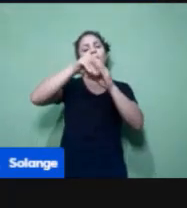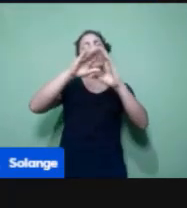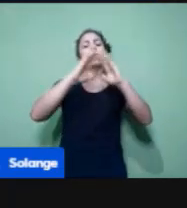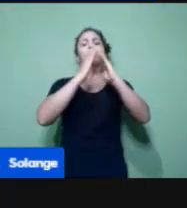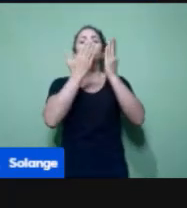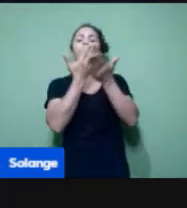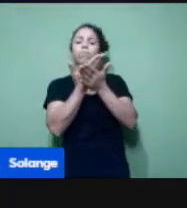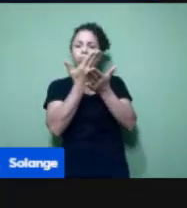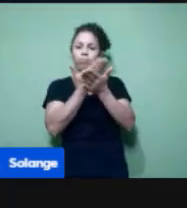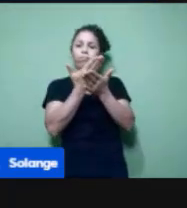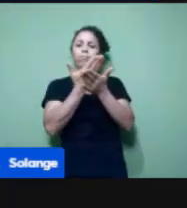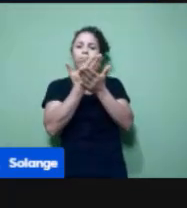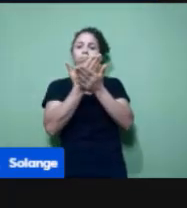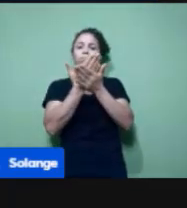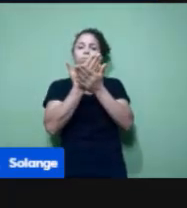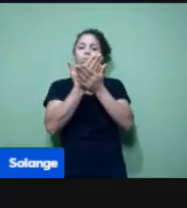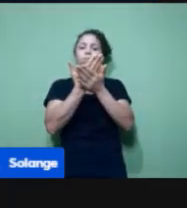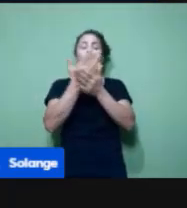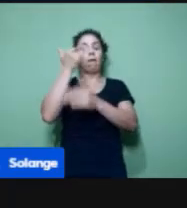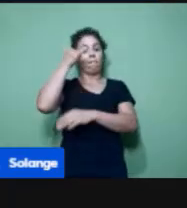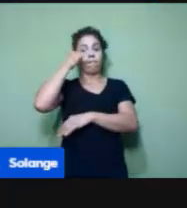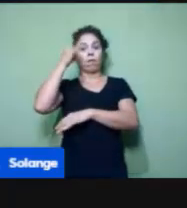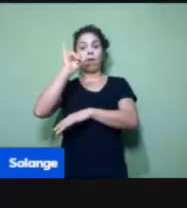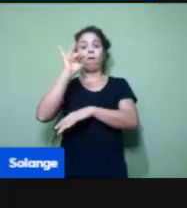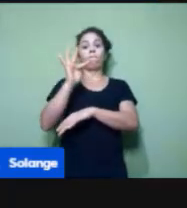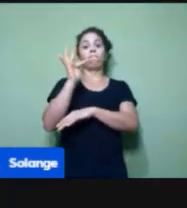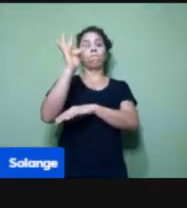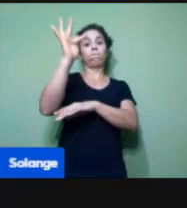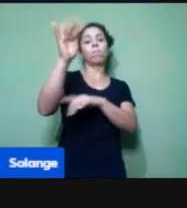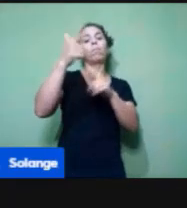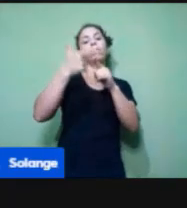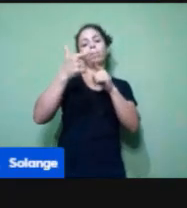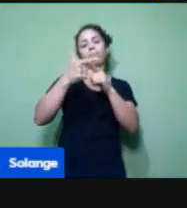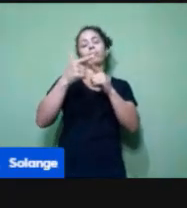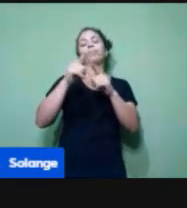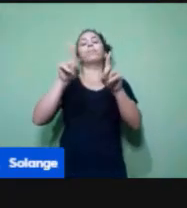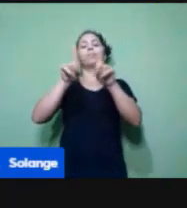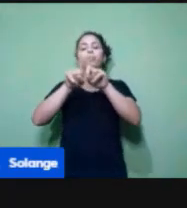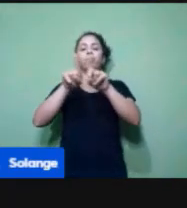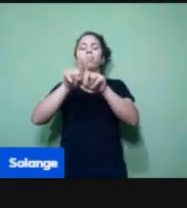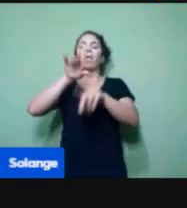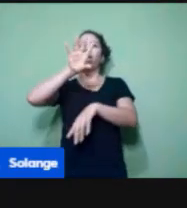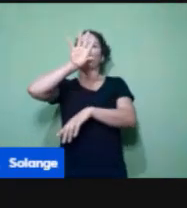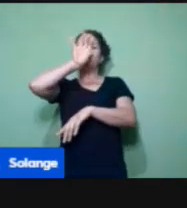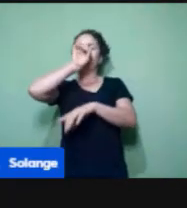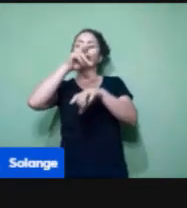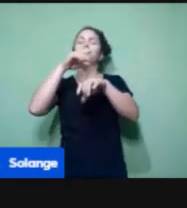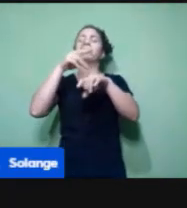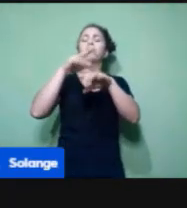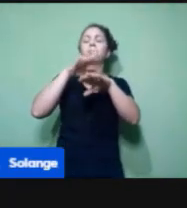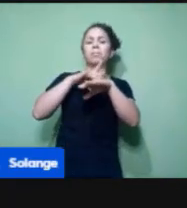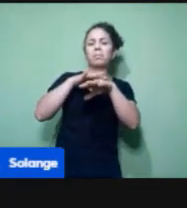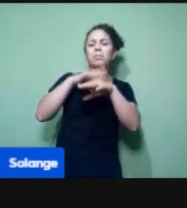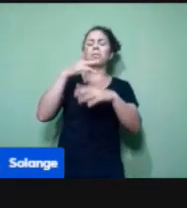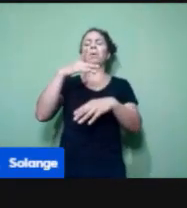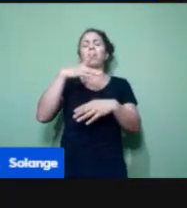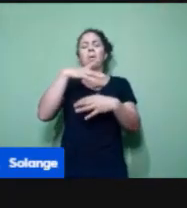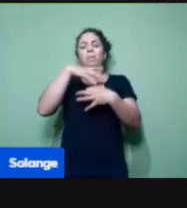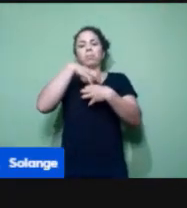Em relação aos problemas respiratórios, rinite, sinusite, bronquite,